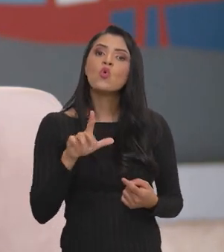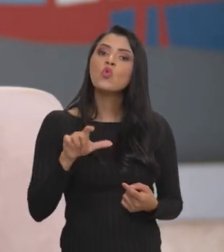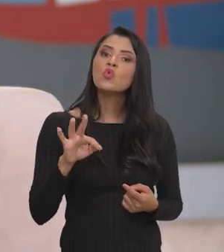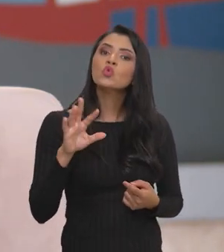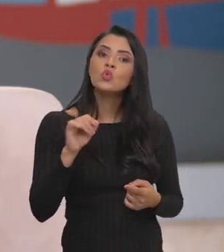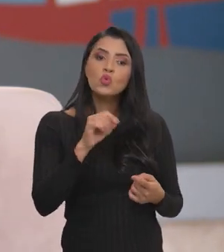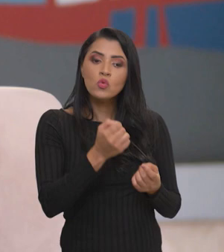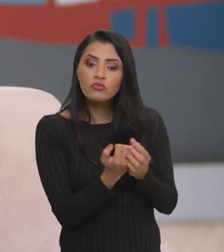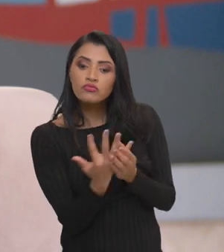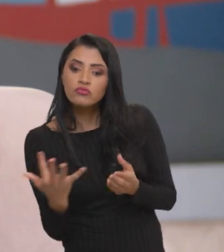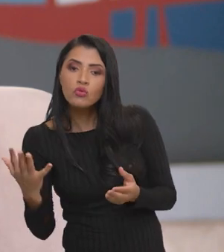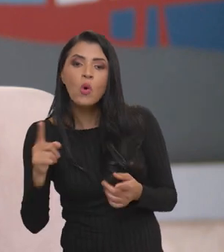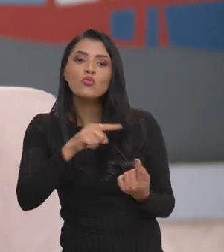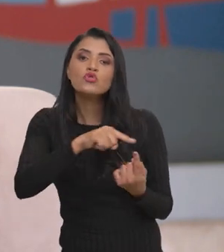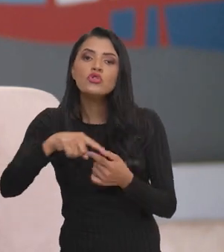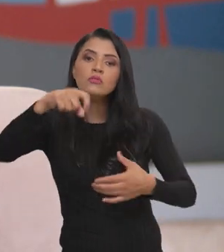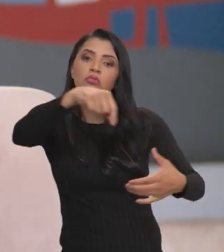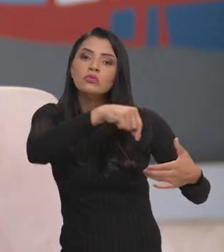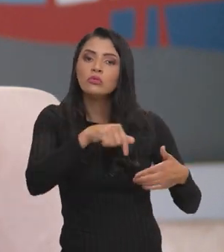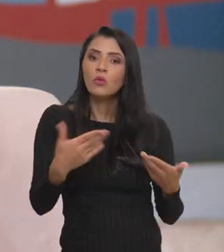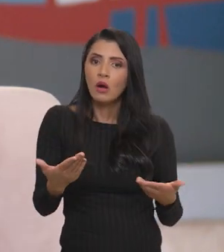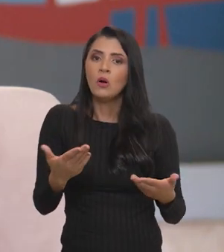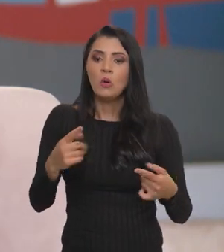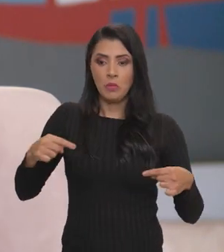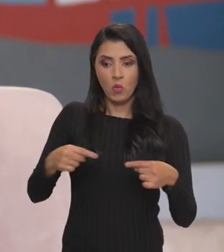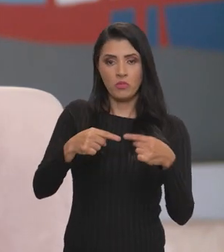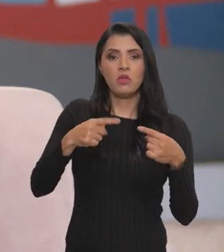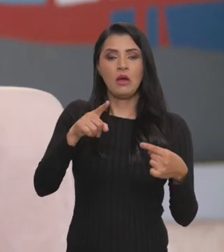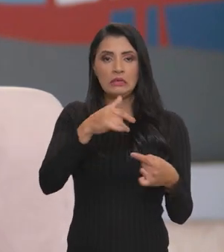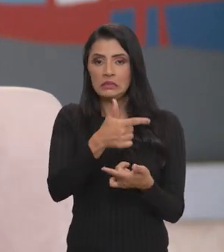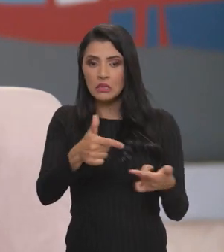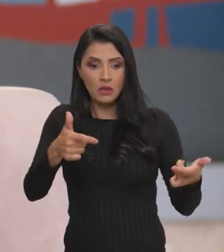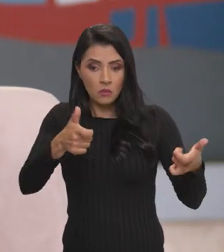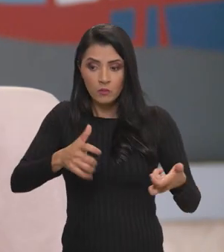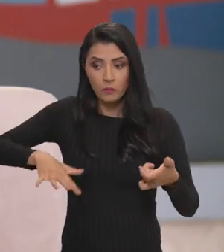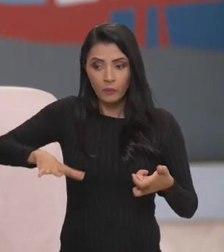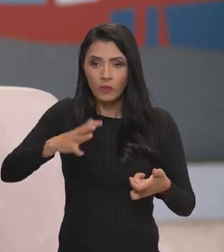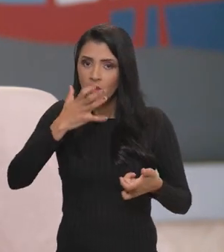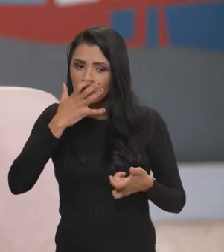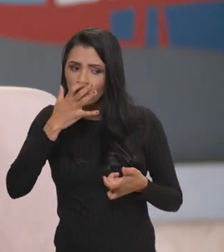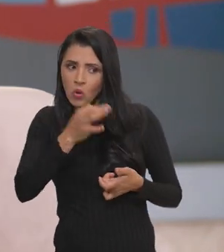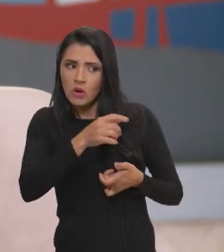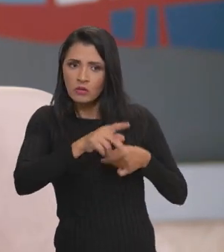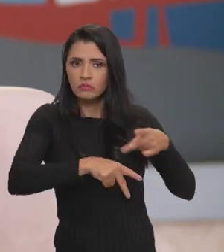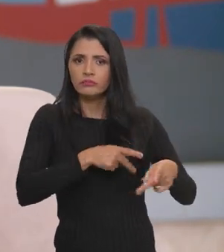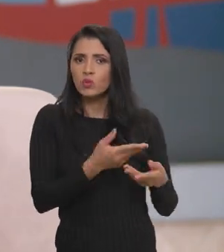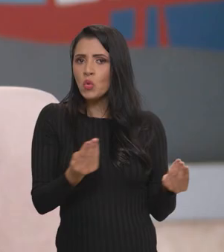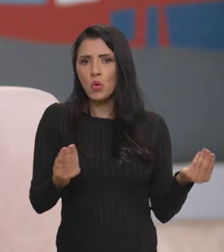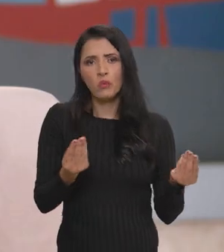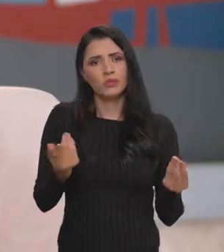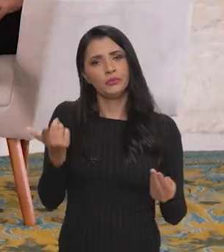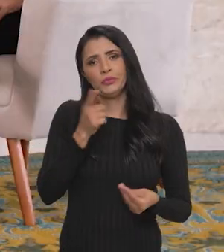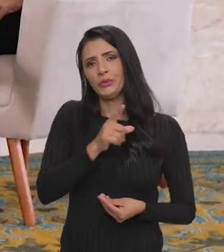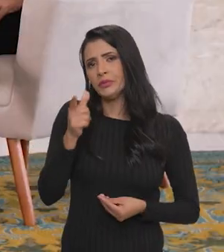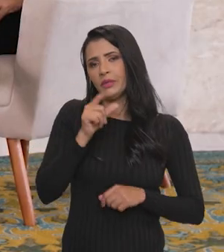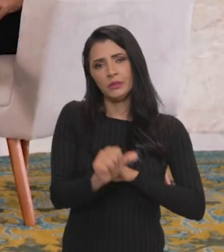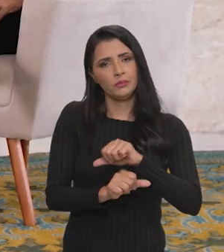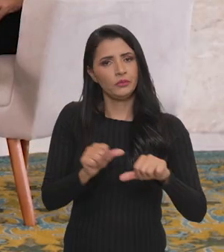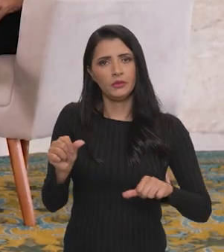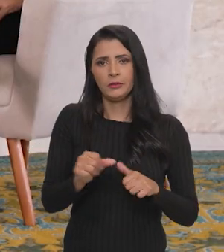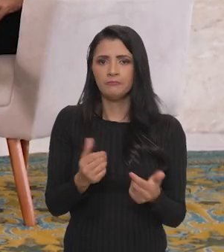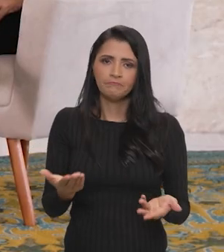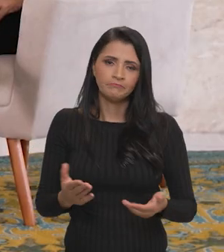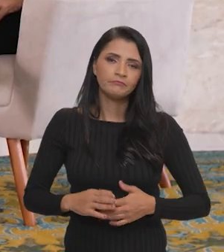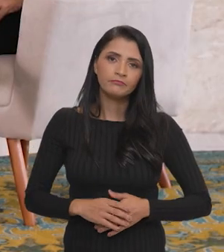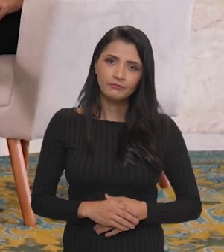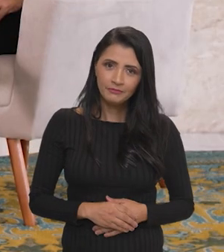as culturas que são produzidas para a agricultura familiar. Se não tem um alguém, uma área que está olhando especificamente para esse público, a gente não faz